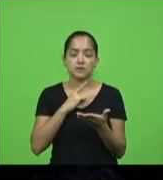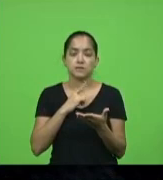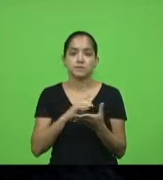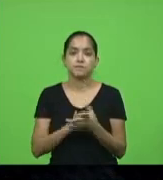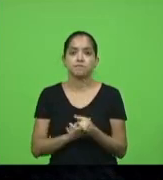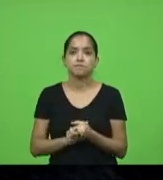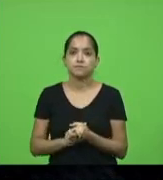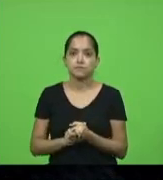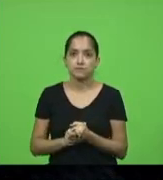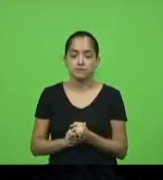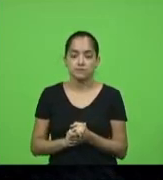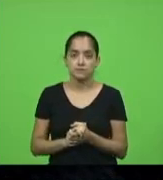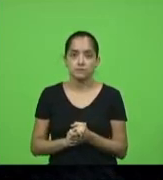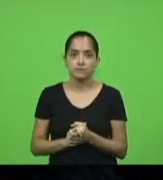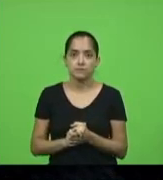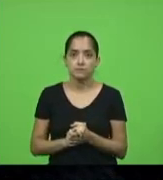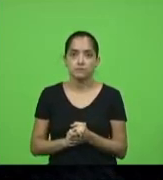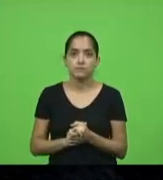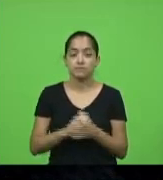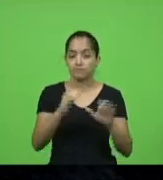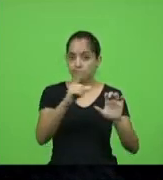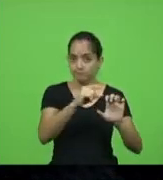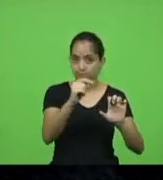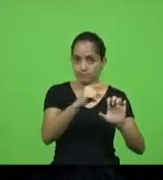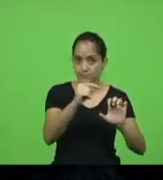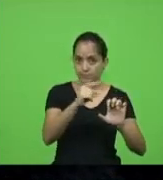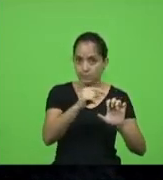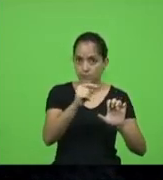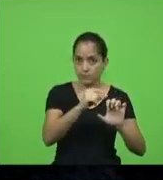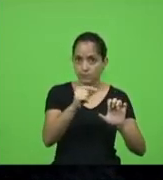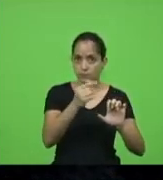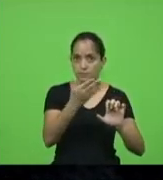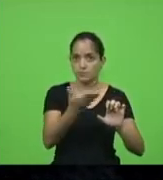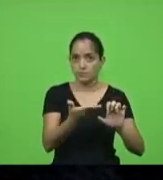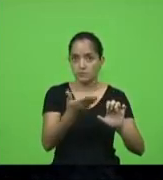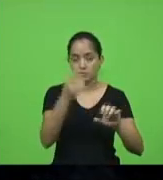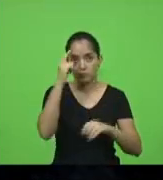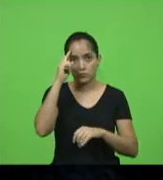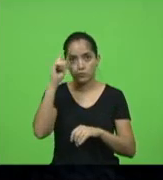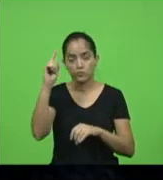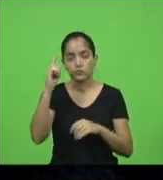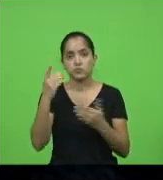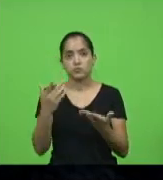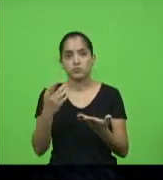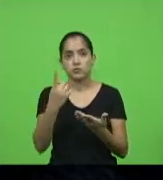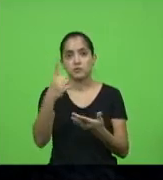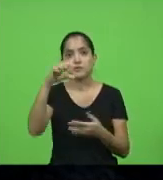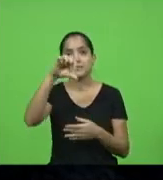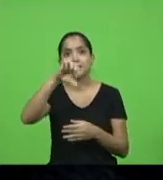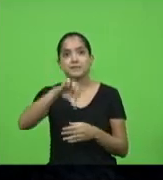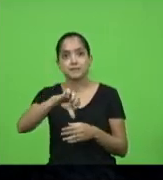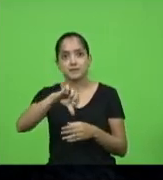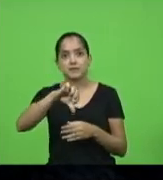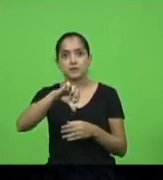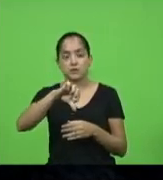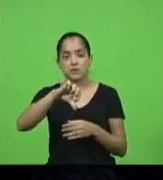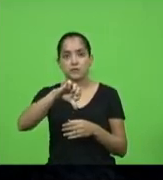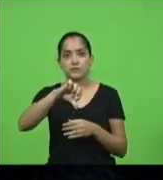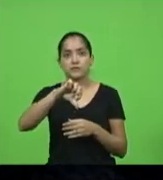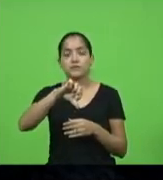no empreendedorismo no dia 19 de